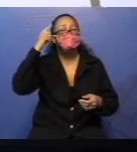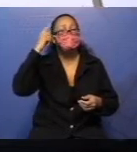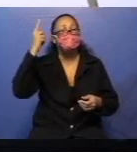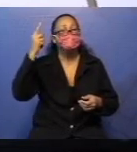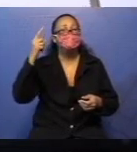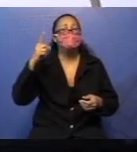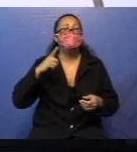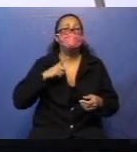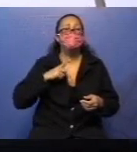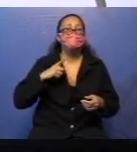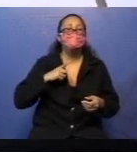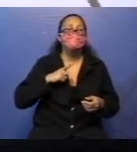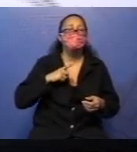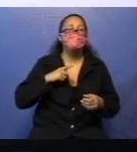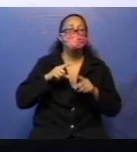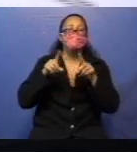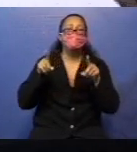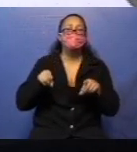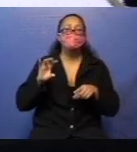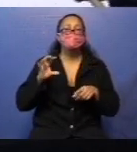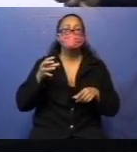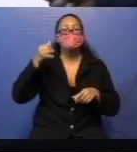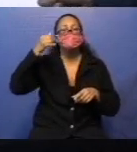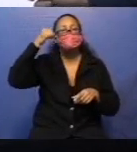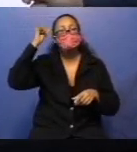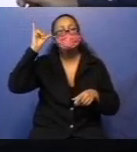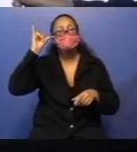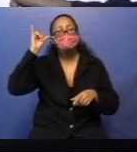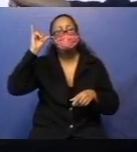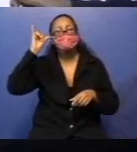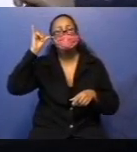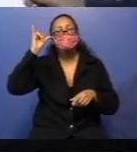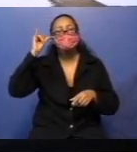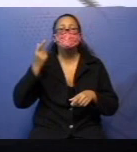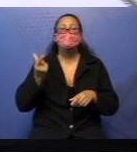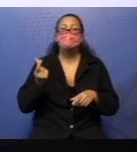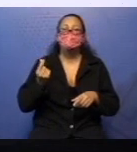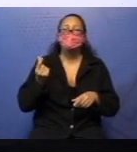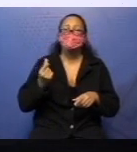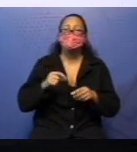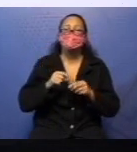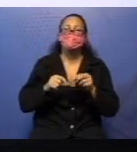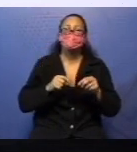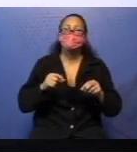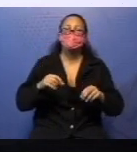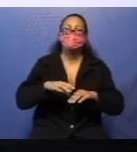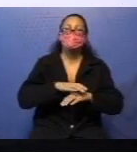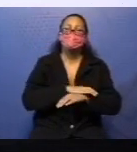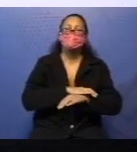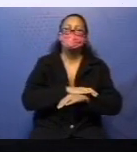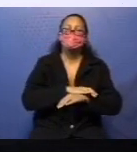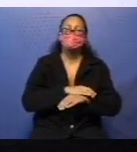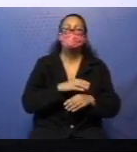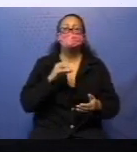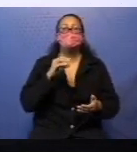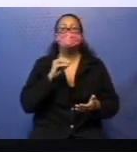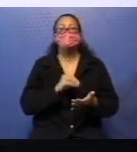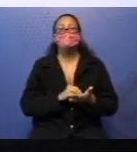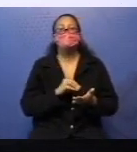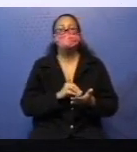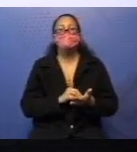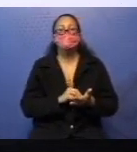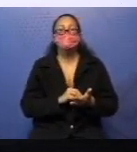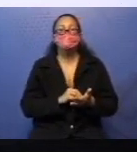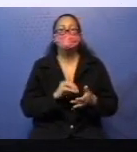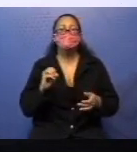tinha nessa vaquinha, quanto que custou o tênis, se faltou ou se sobrou